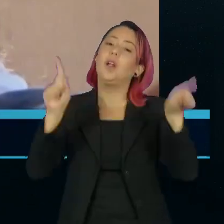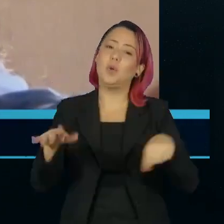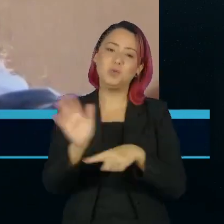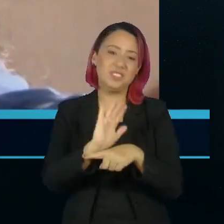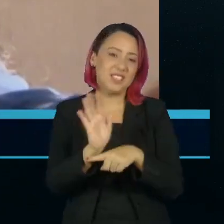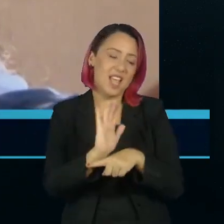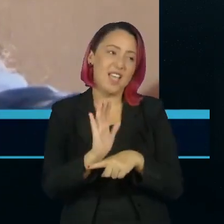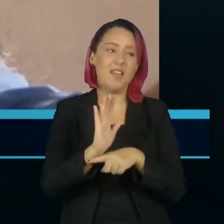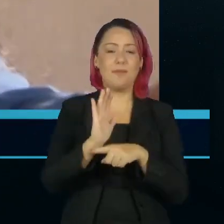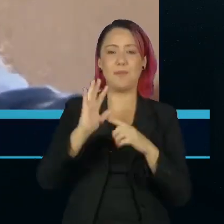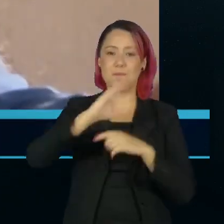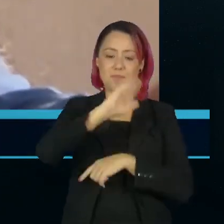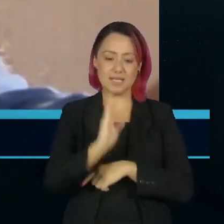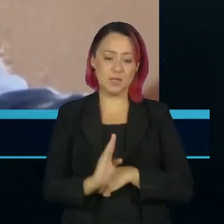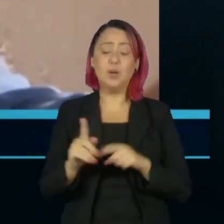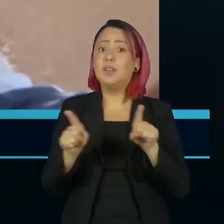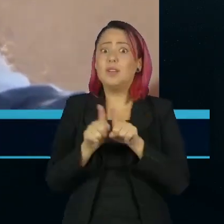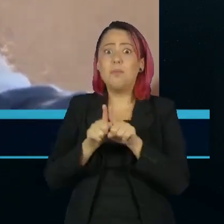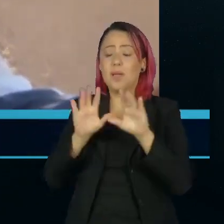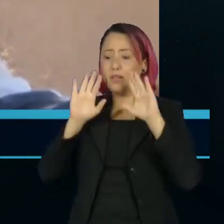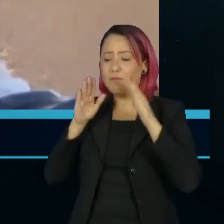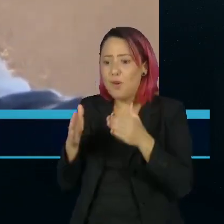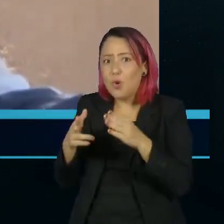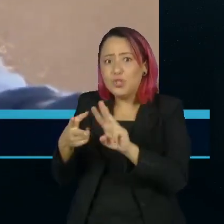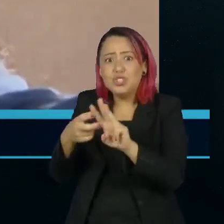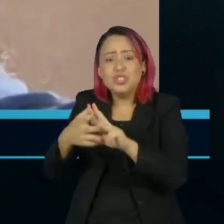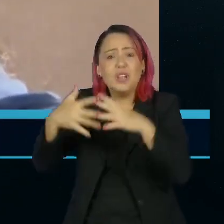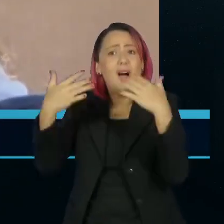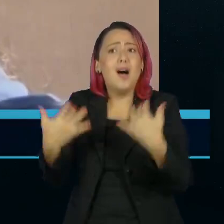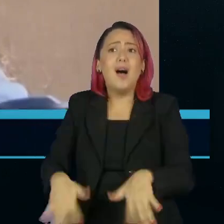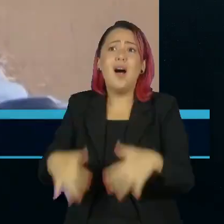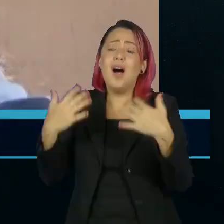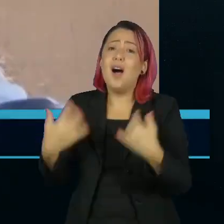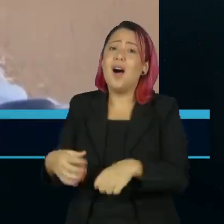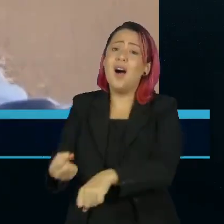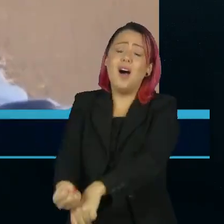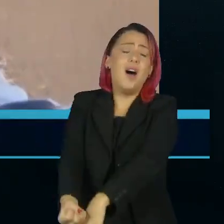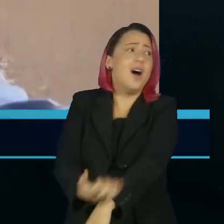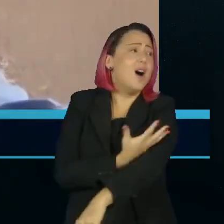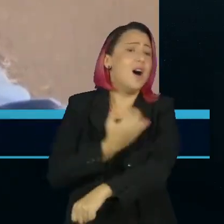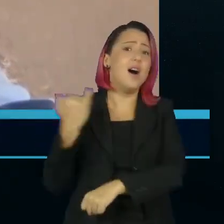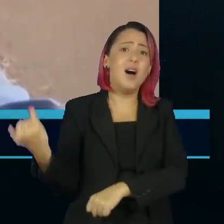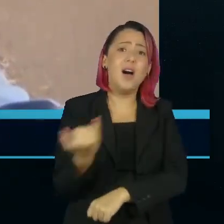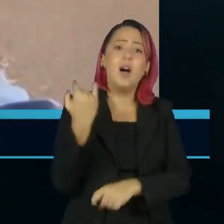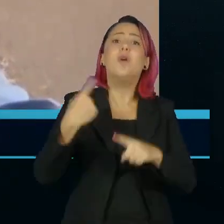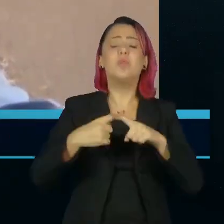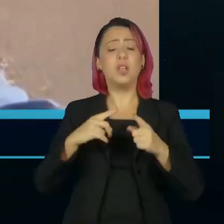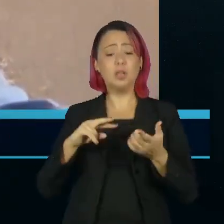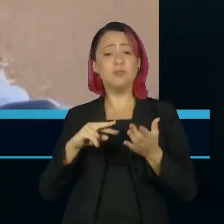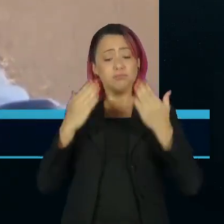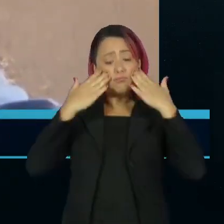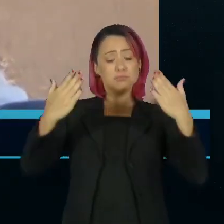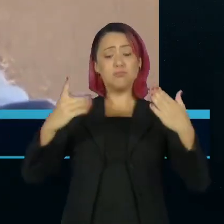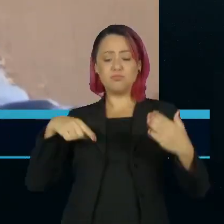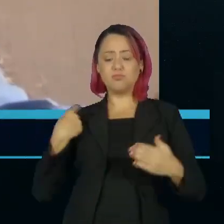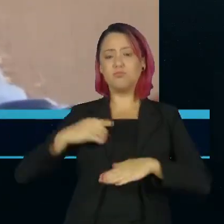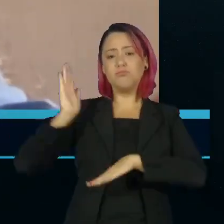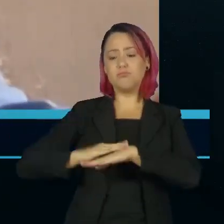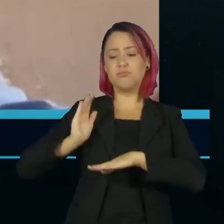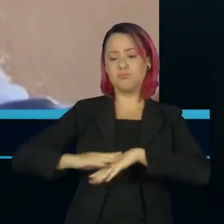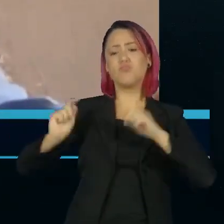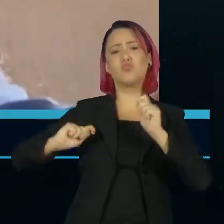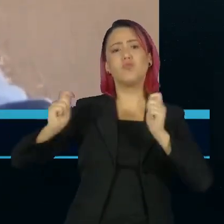para o cinema indígena é de uma importância enorme, porque mostra que somos capazes e que podemos fazer